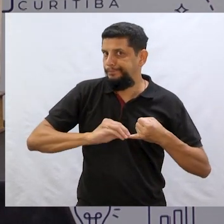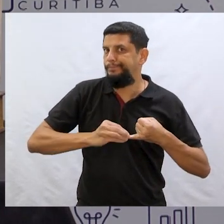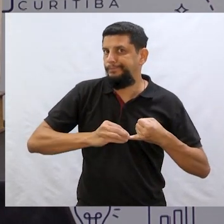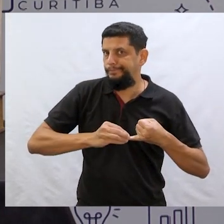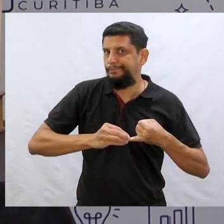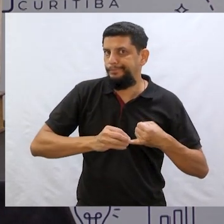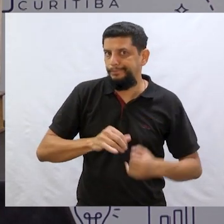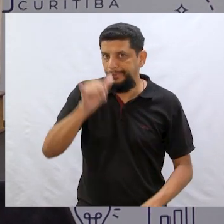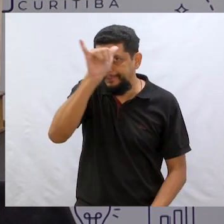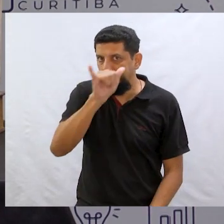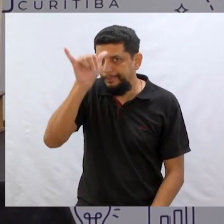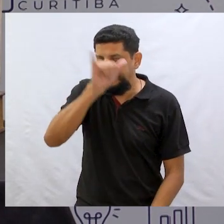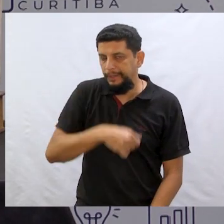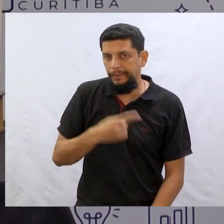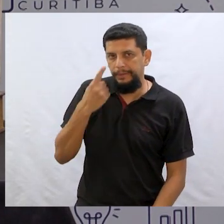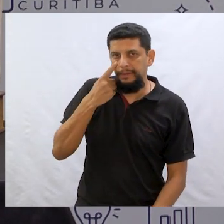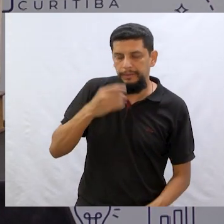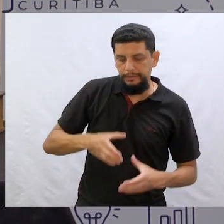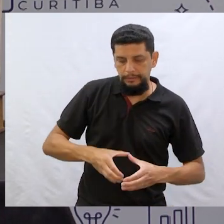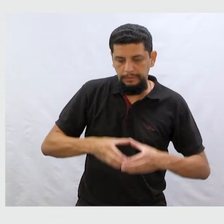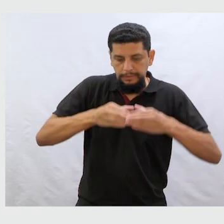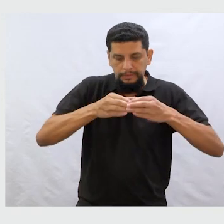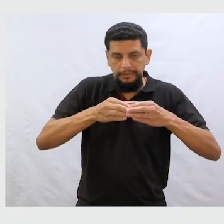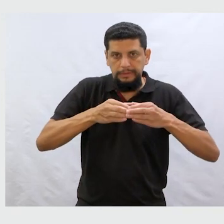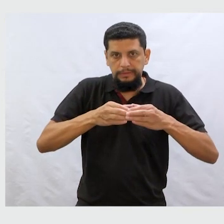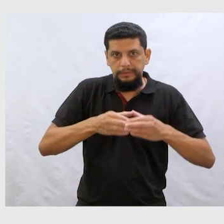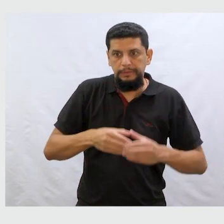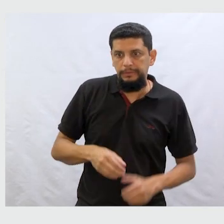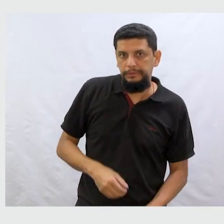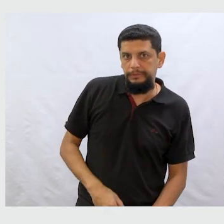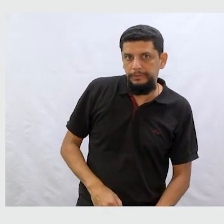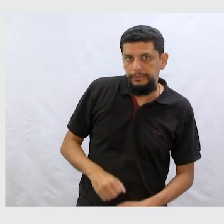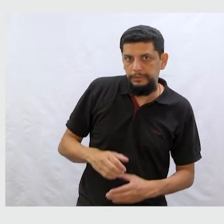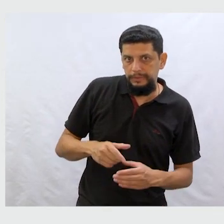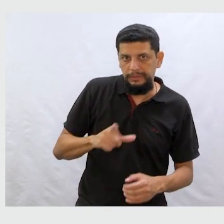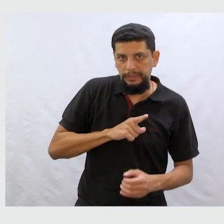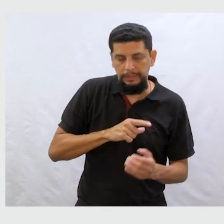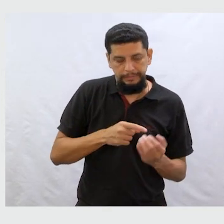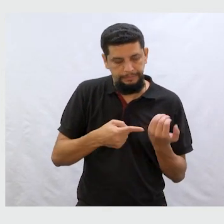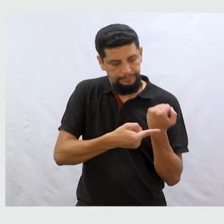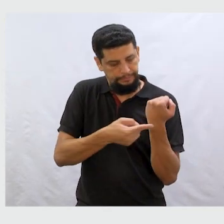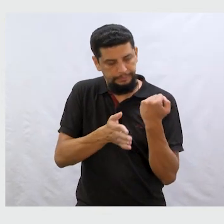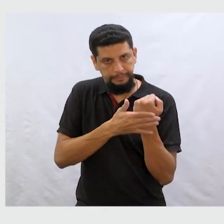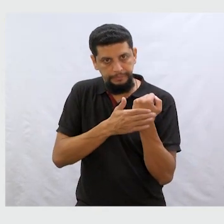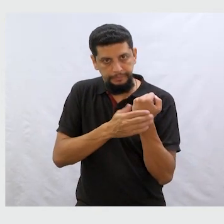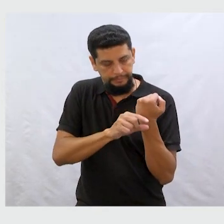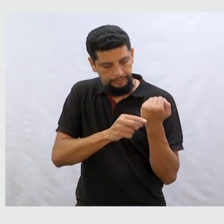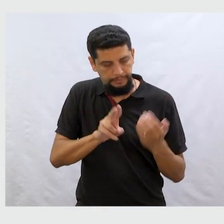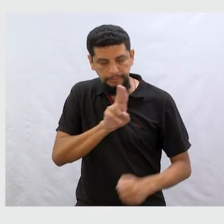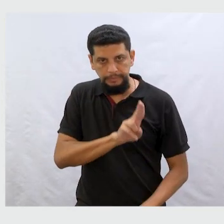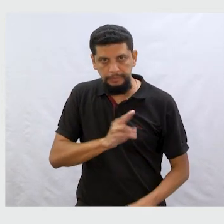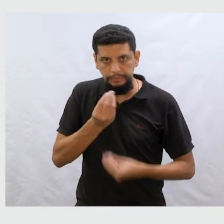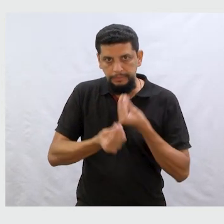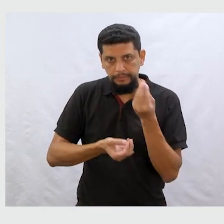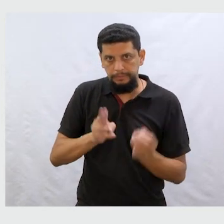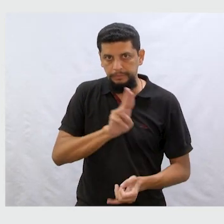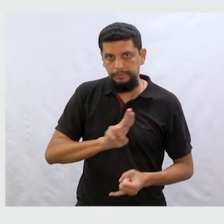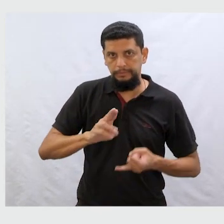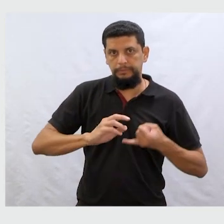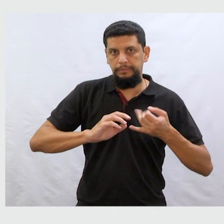Gente, dêem uma olhada aí no pacote. Olha que interessante esse pacote. Tem até instruções de uso. Está escrito assim,